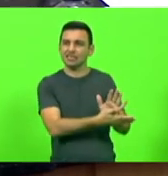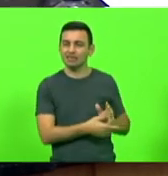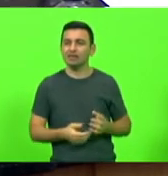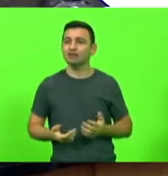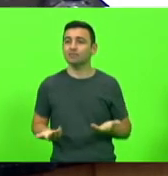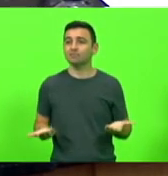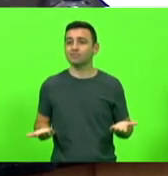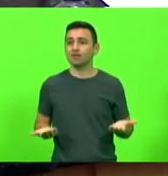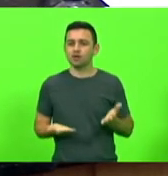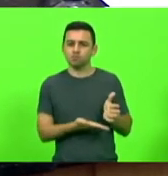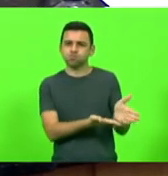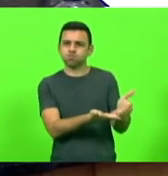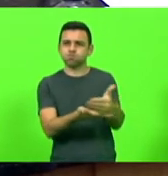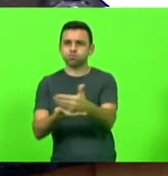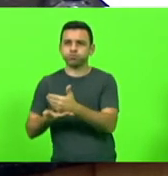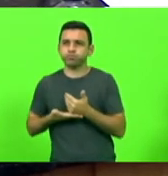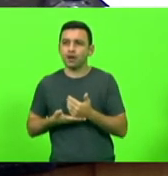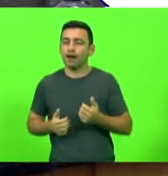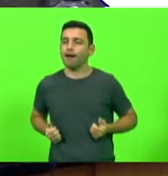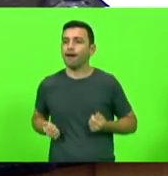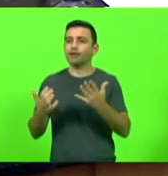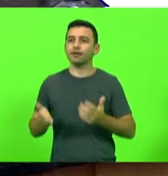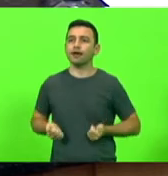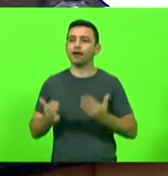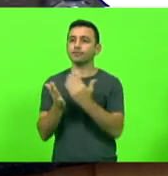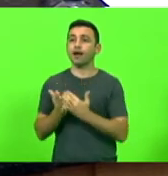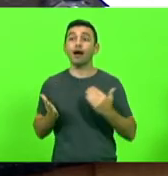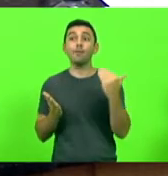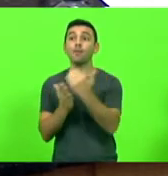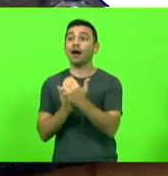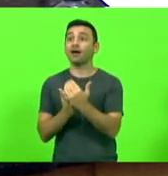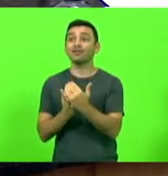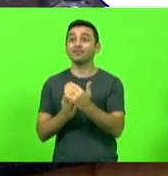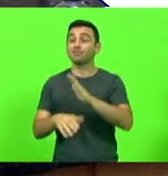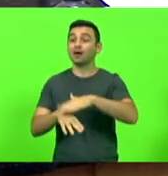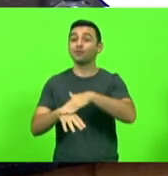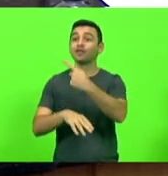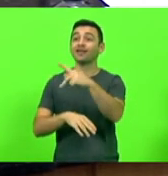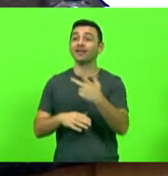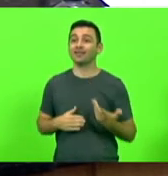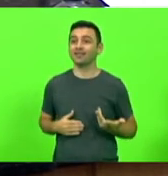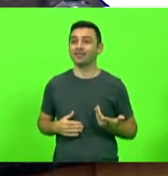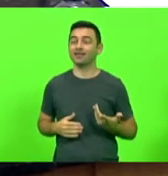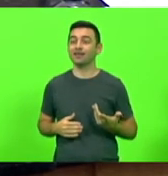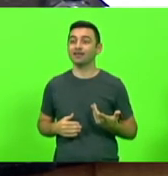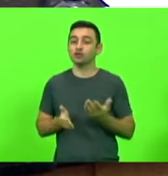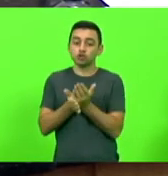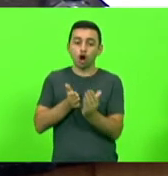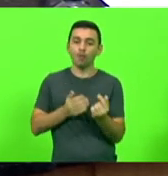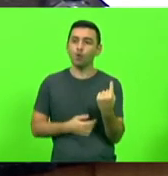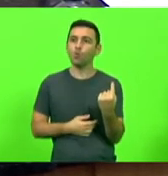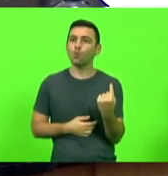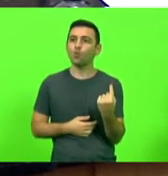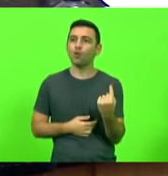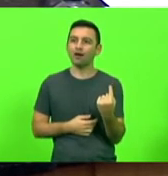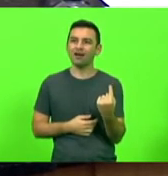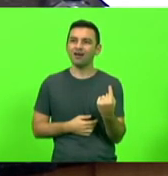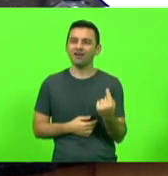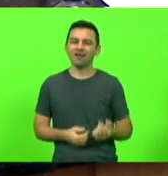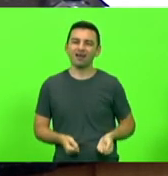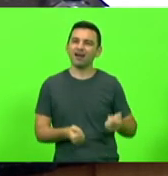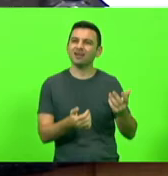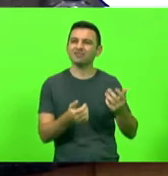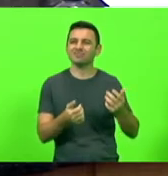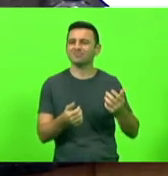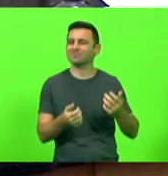arrecada cinco e gasta quatro nele mesmo, e o outro um que sobra gasta muito mal e porcamente.